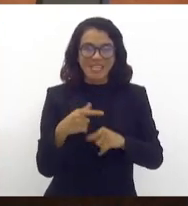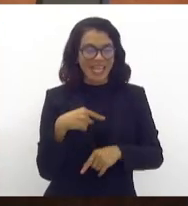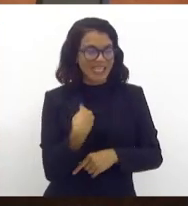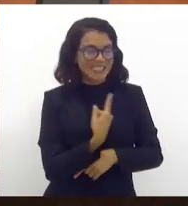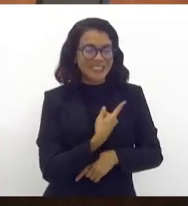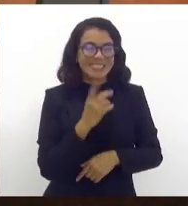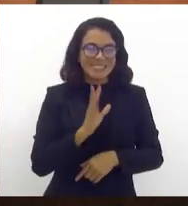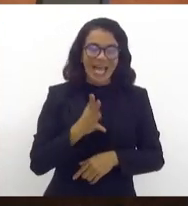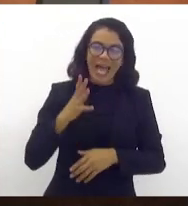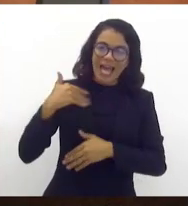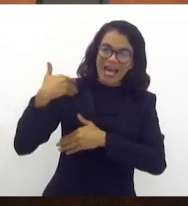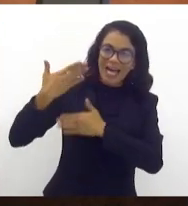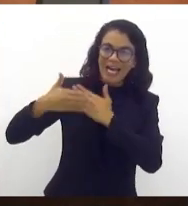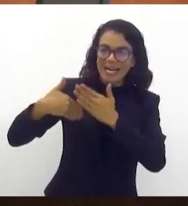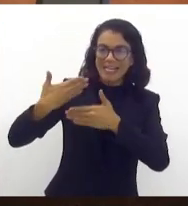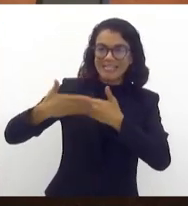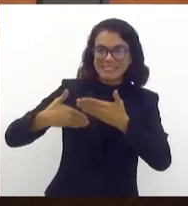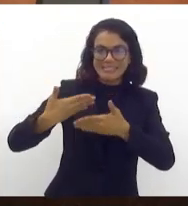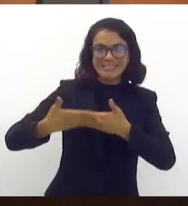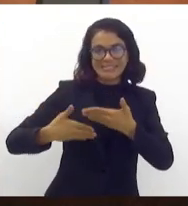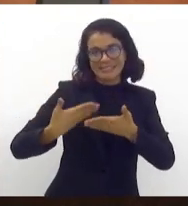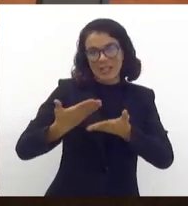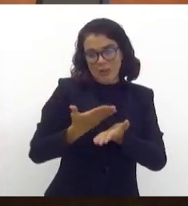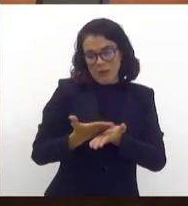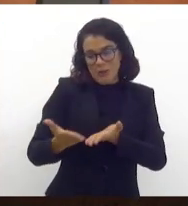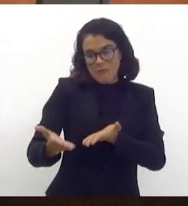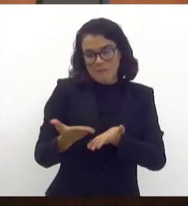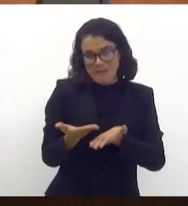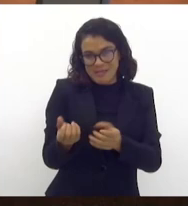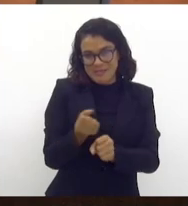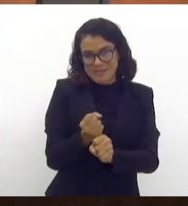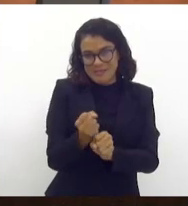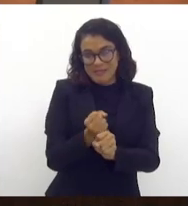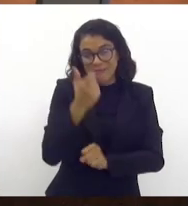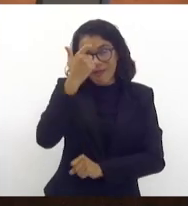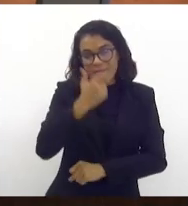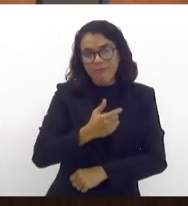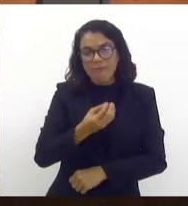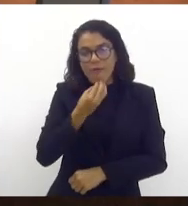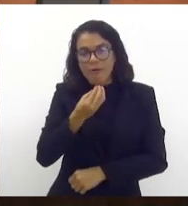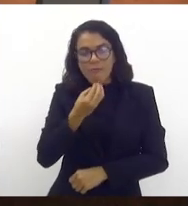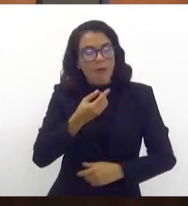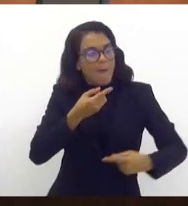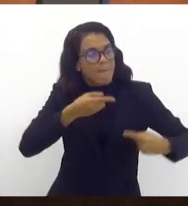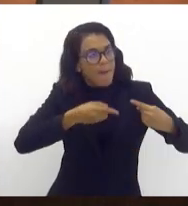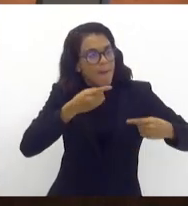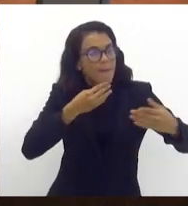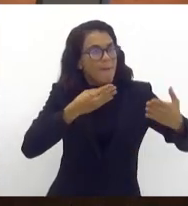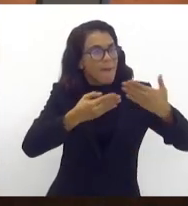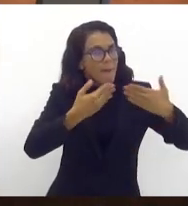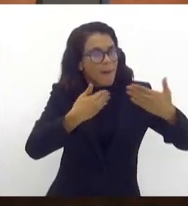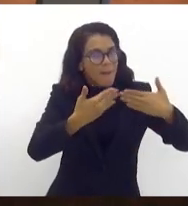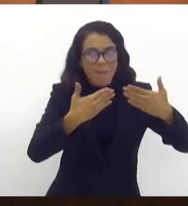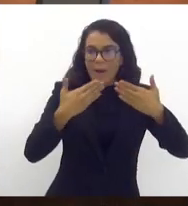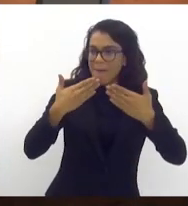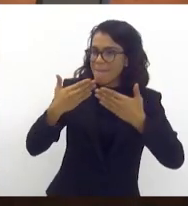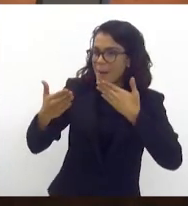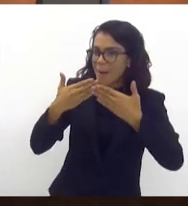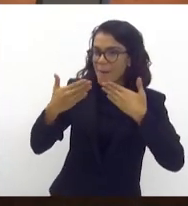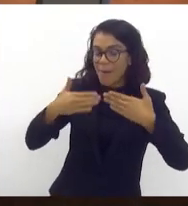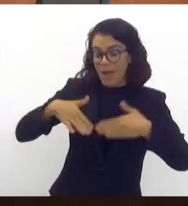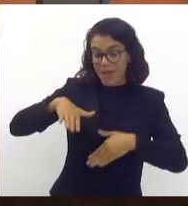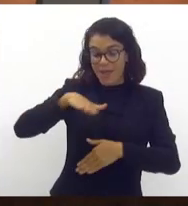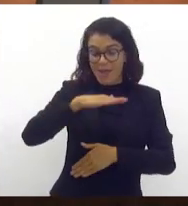já há um bom tempo, desde o início dessa legislatura, eu tive a oportunidade de debater com vossa excelência a crise